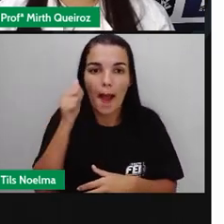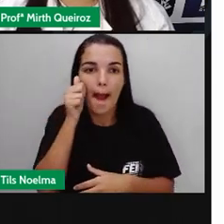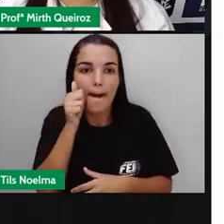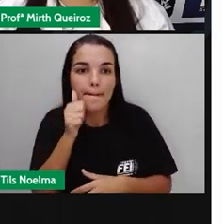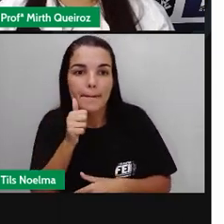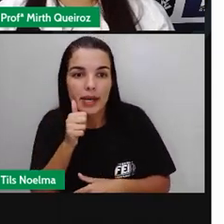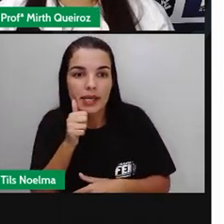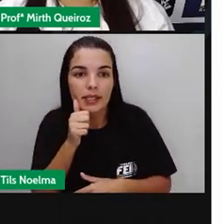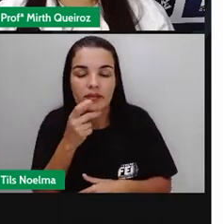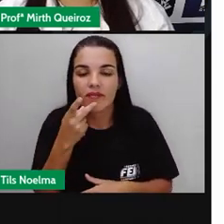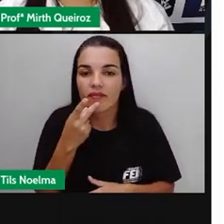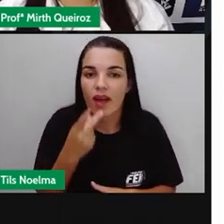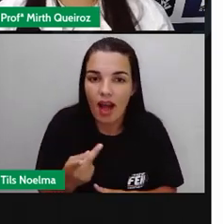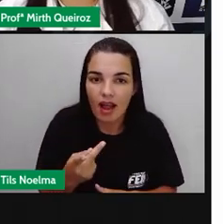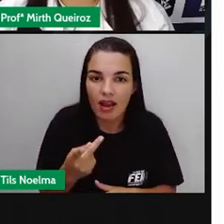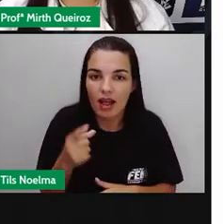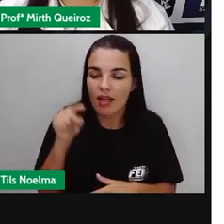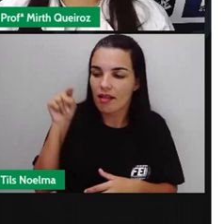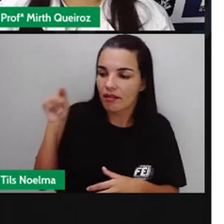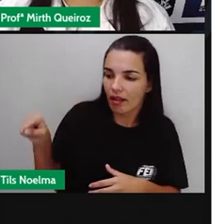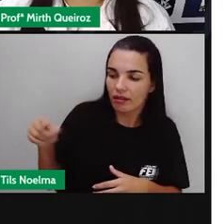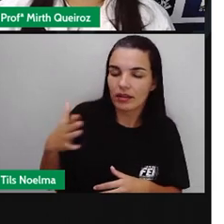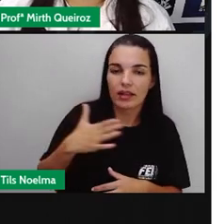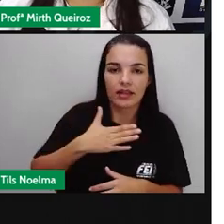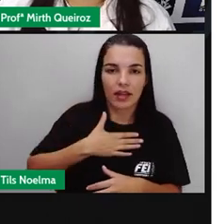quer o banho frio. Aí,